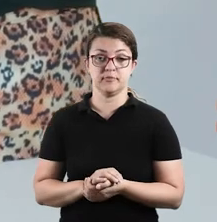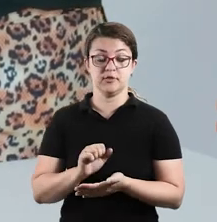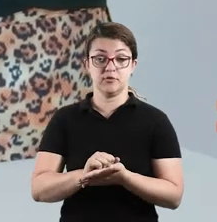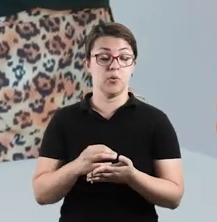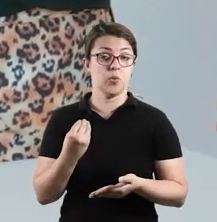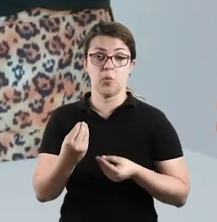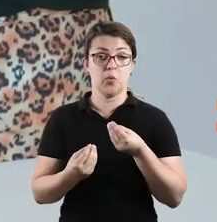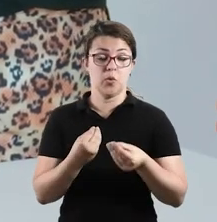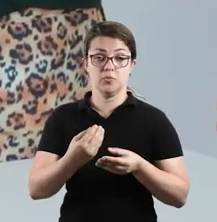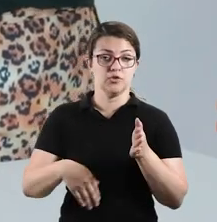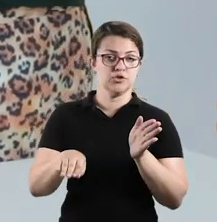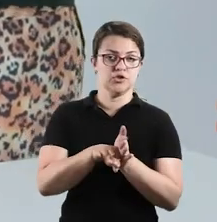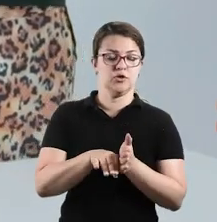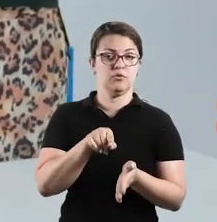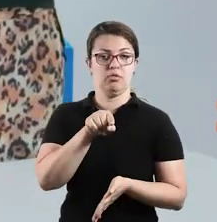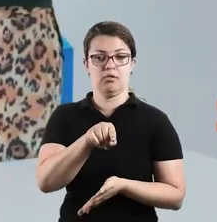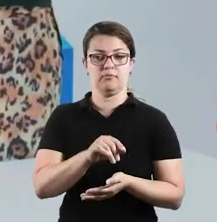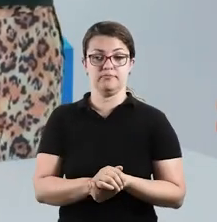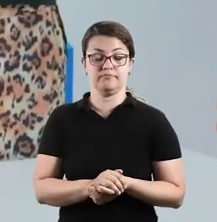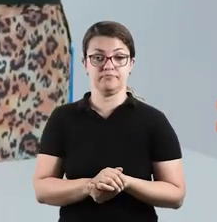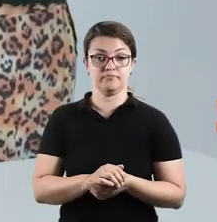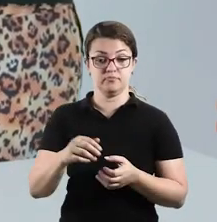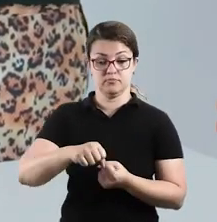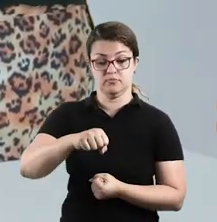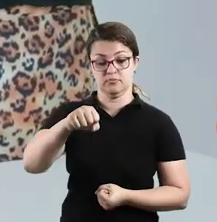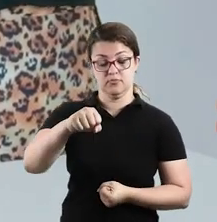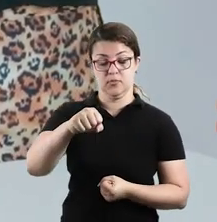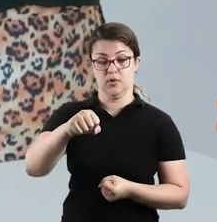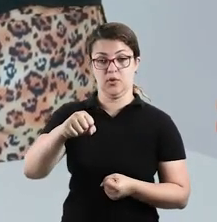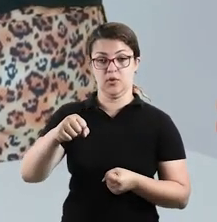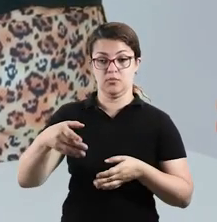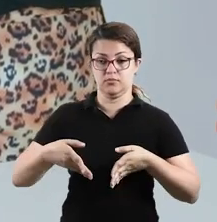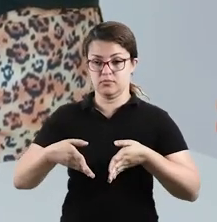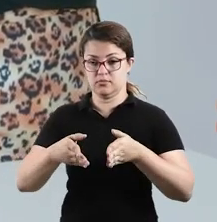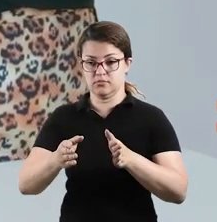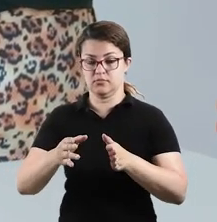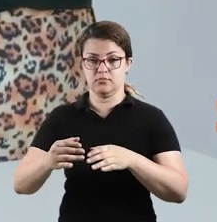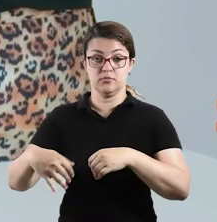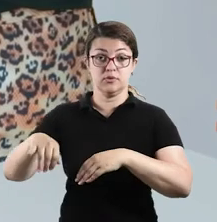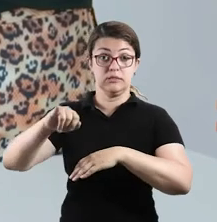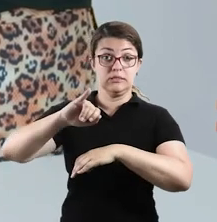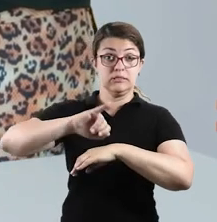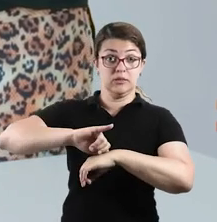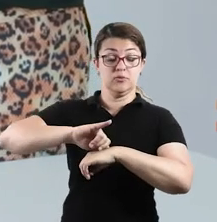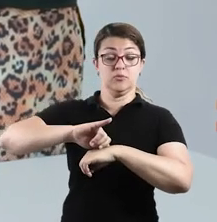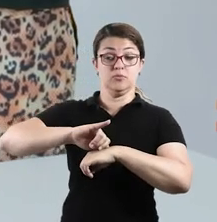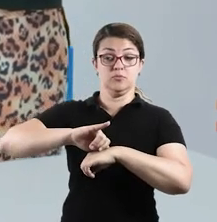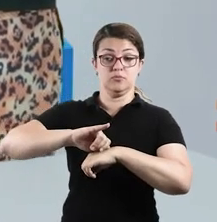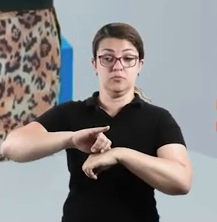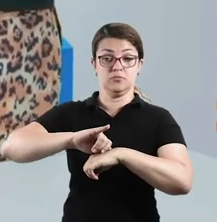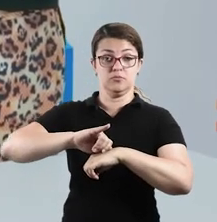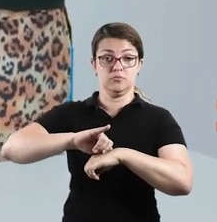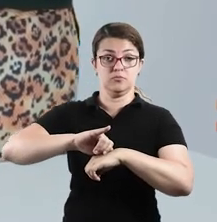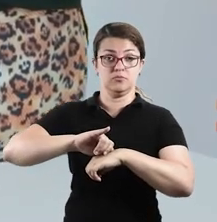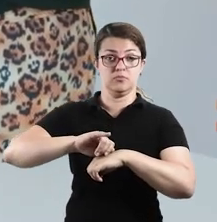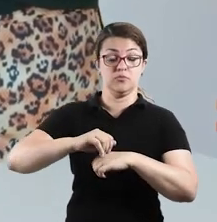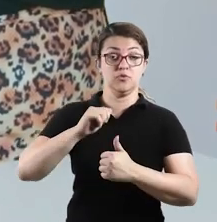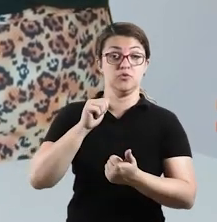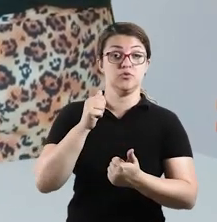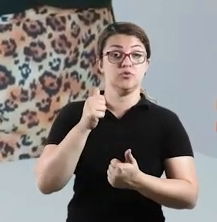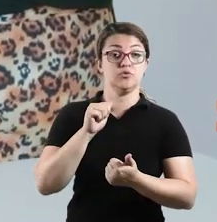como chego lá? Observe o mapa e descreva o caminho de ida do centro poliesportivo até o hospital